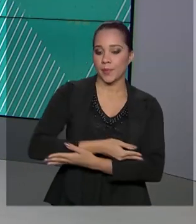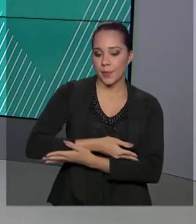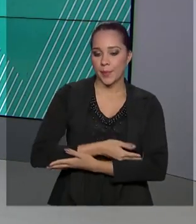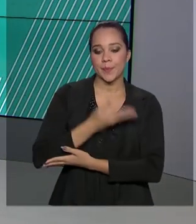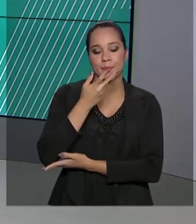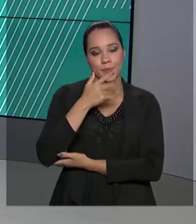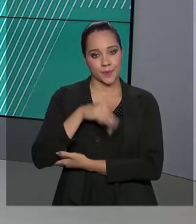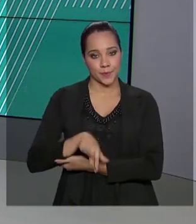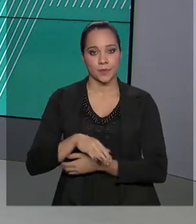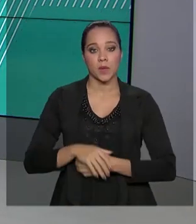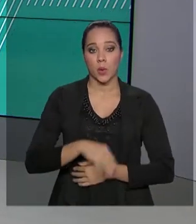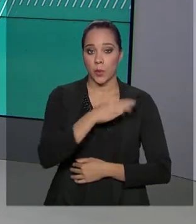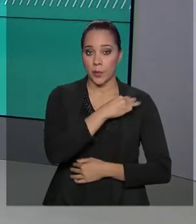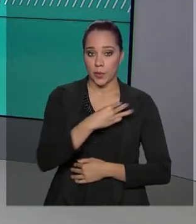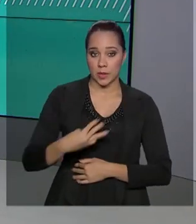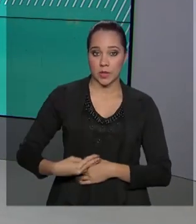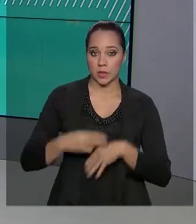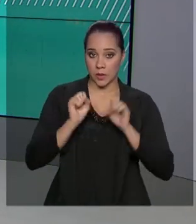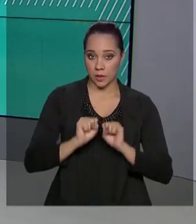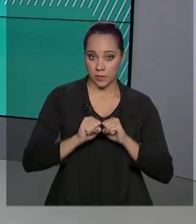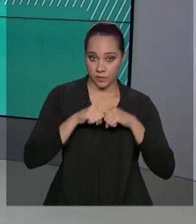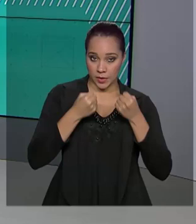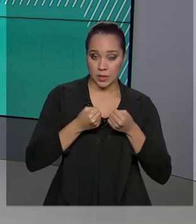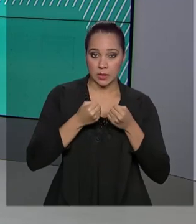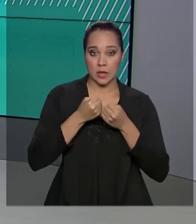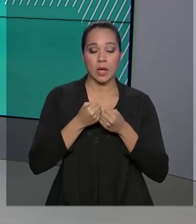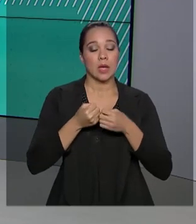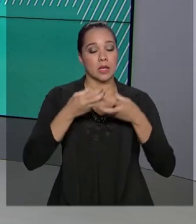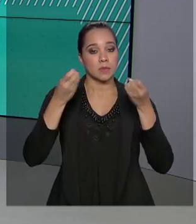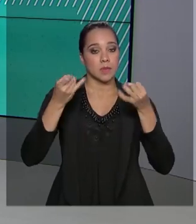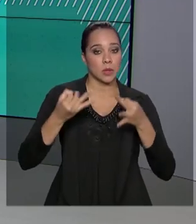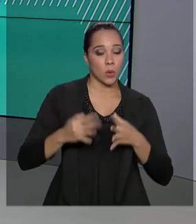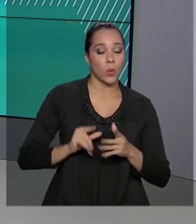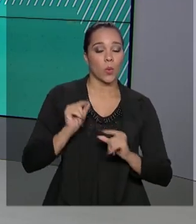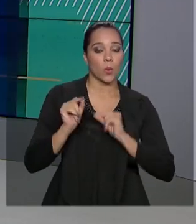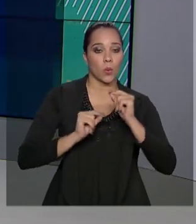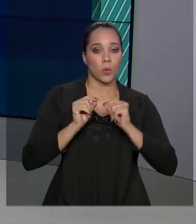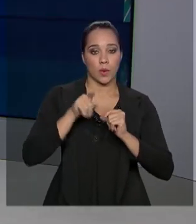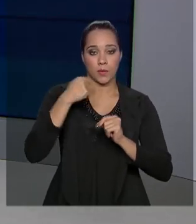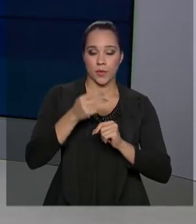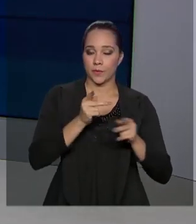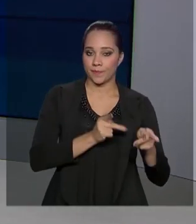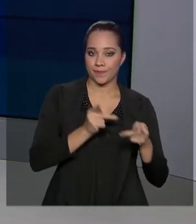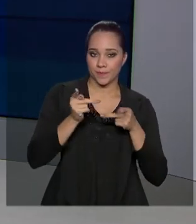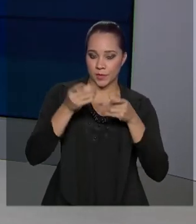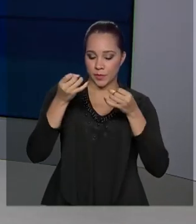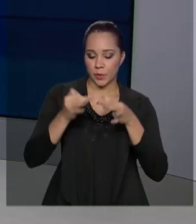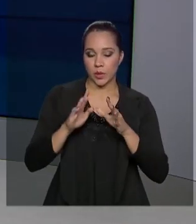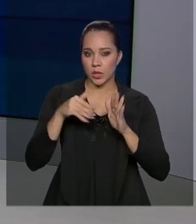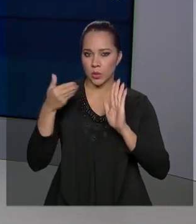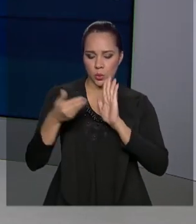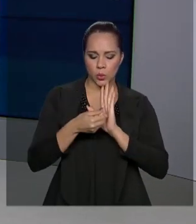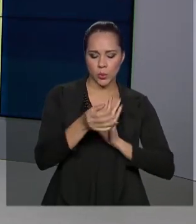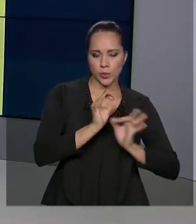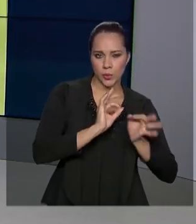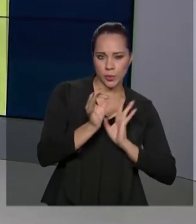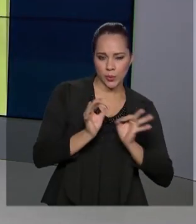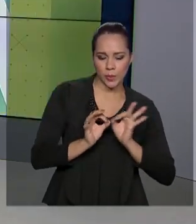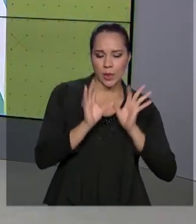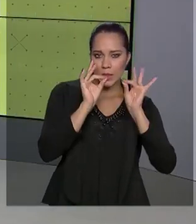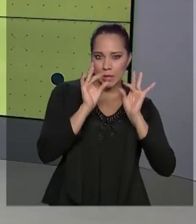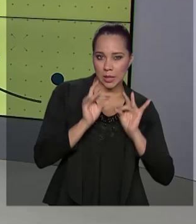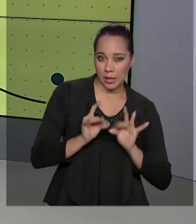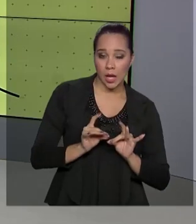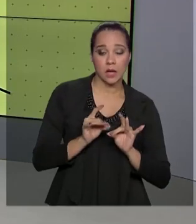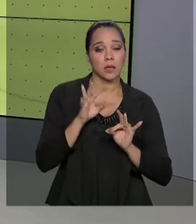ministro da Defesa, Fernando Azevedo, conversou com a nossa equipe após a visita e destacou que tudo foi preparado nos mínimos